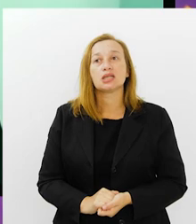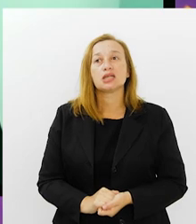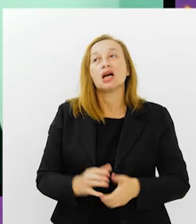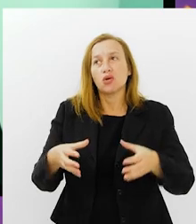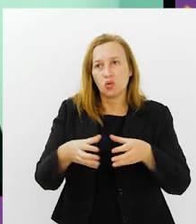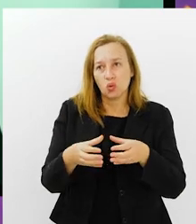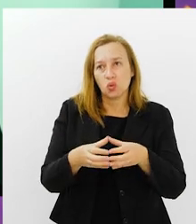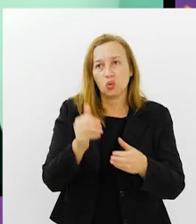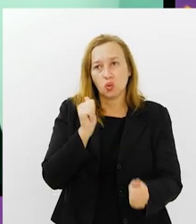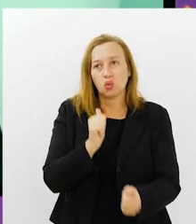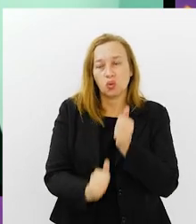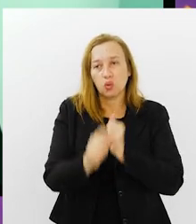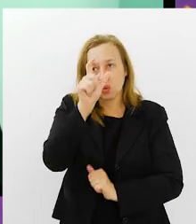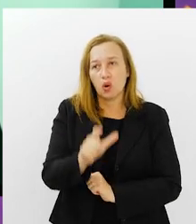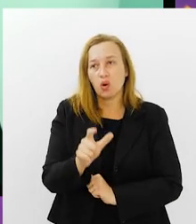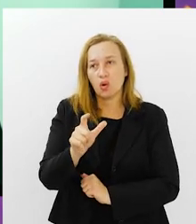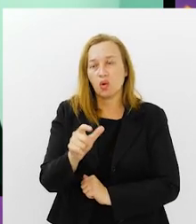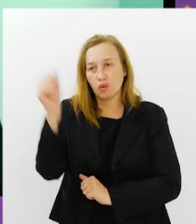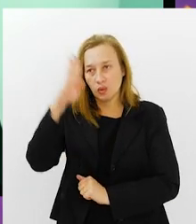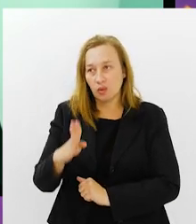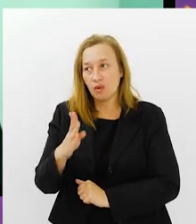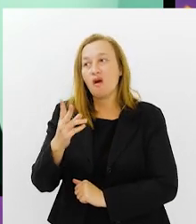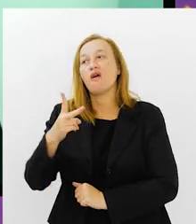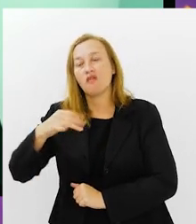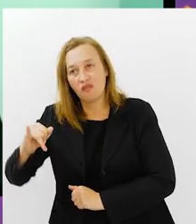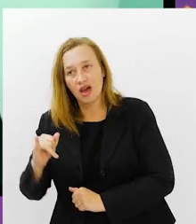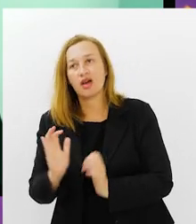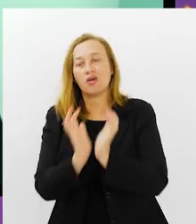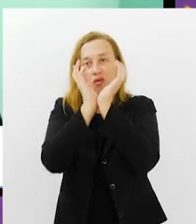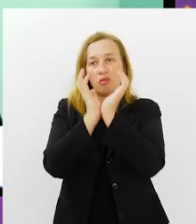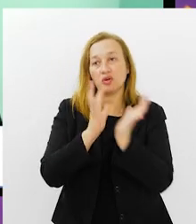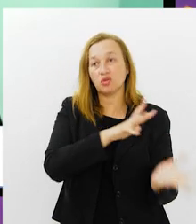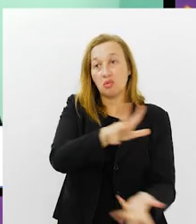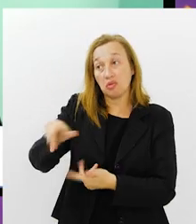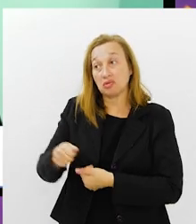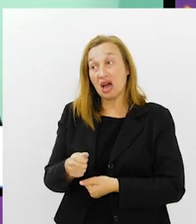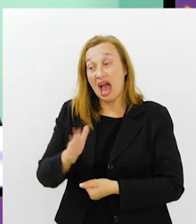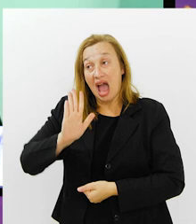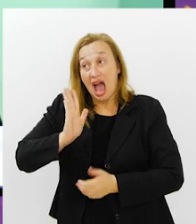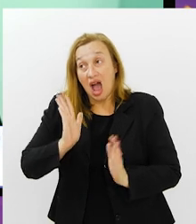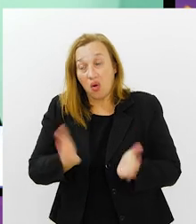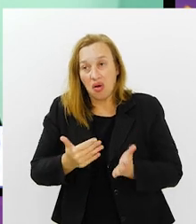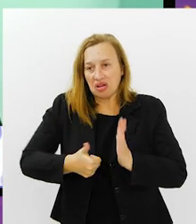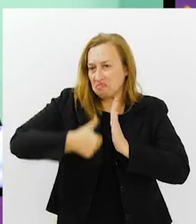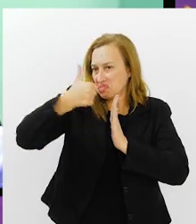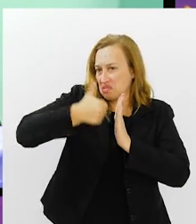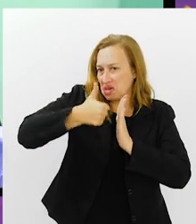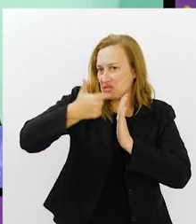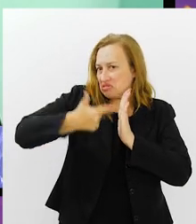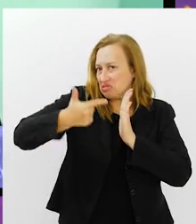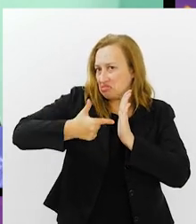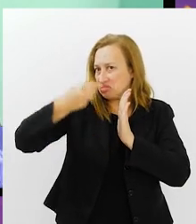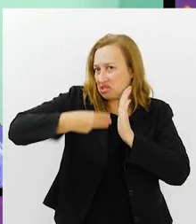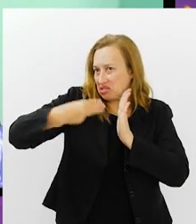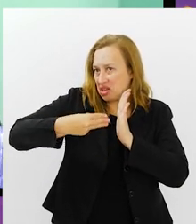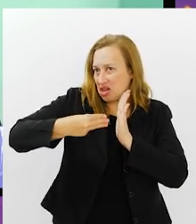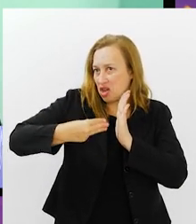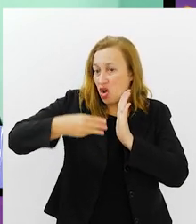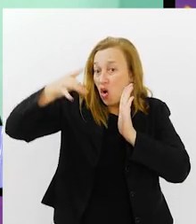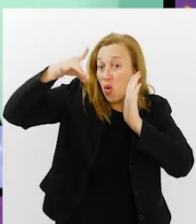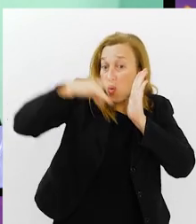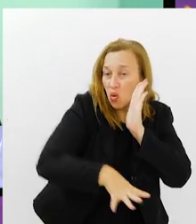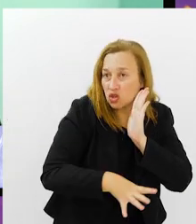Vai. A seleção vai à Copa do Mundo. Vai à Copa do Mundo. Se você me perguntar, vai ser em primeiro? Não sei.